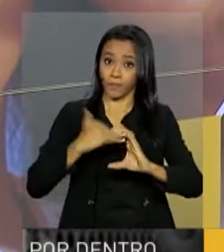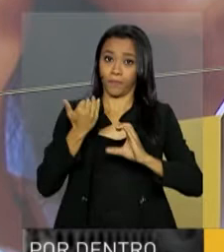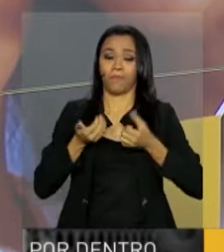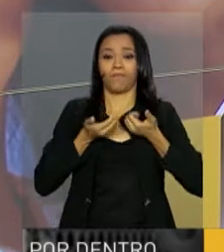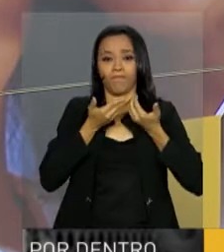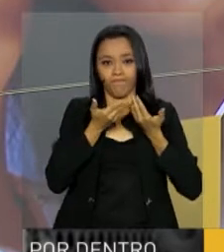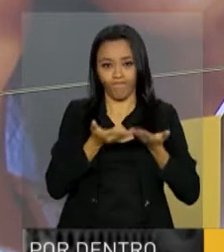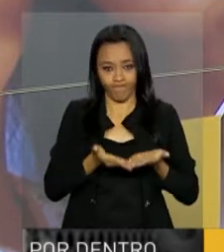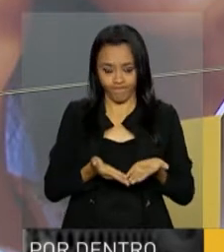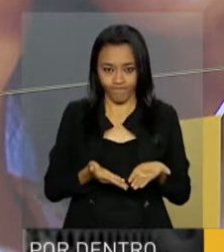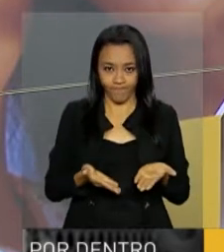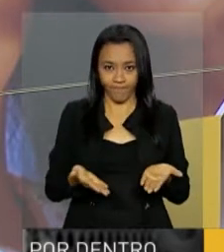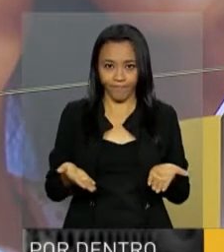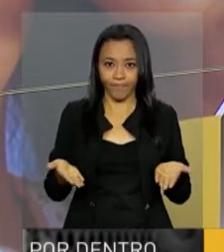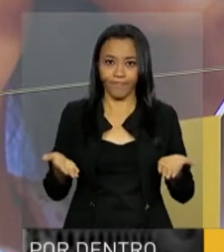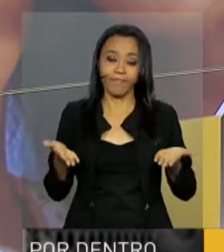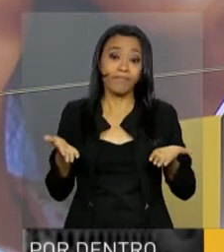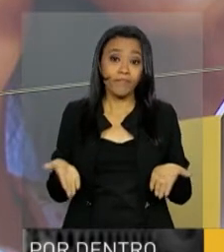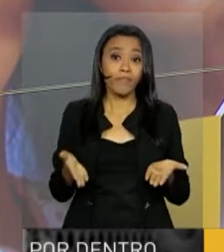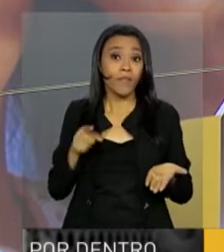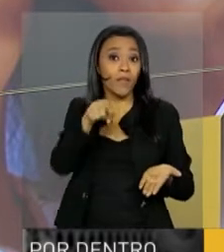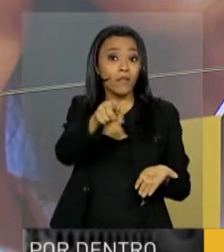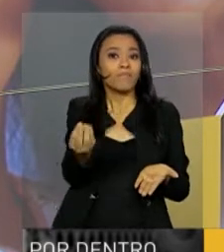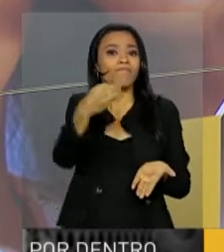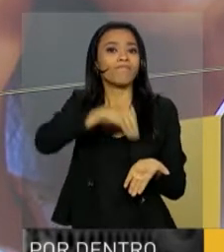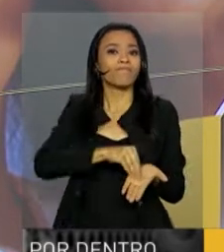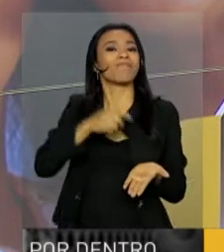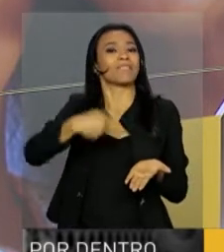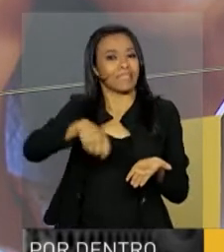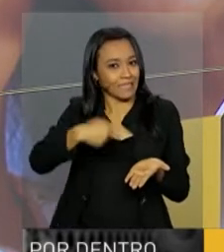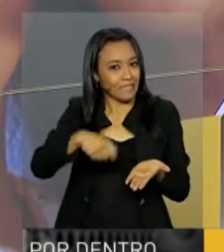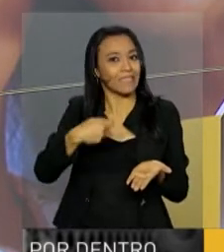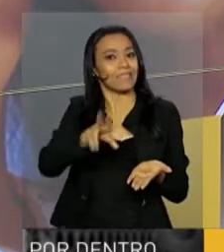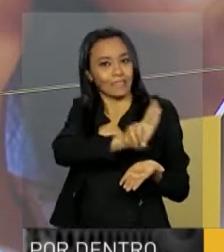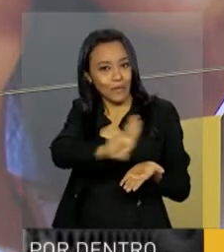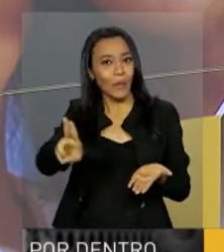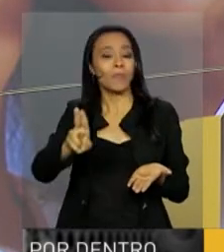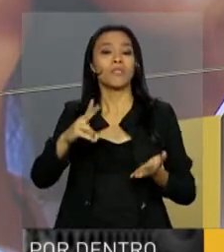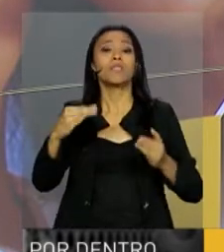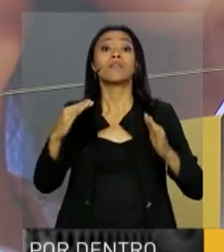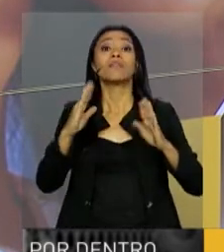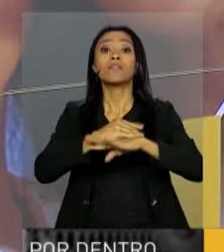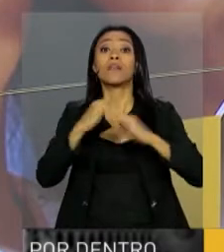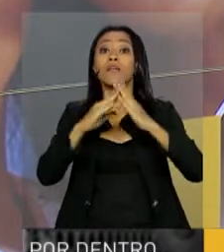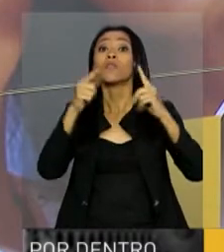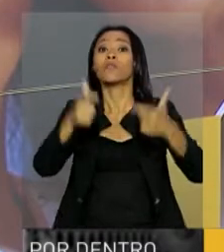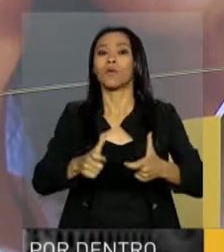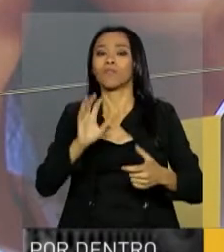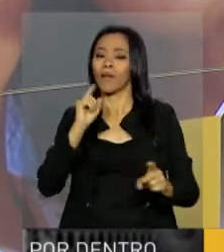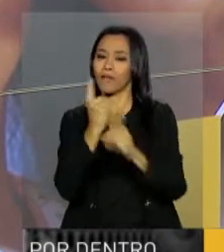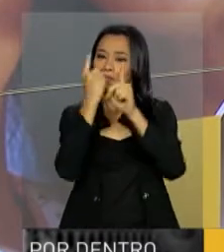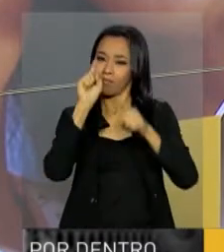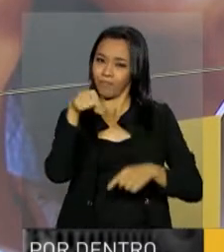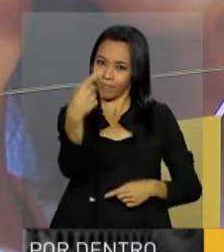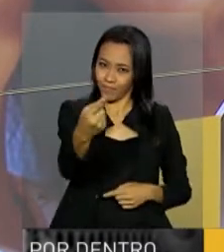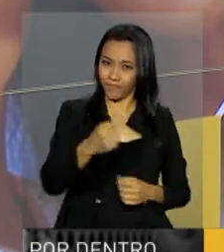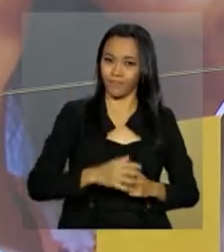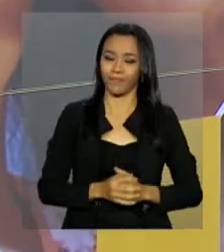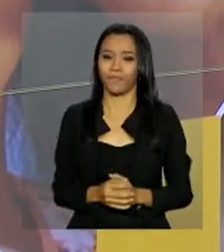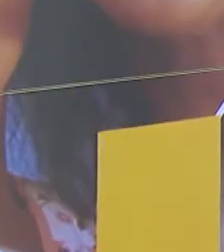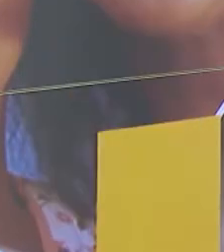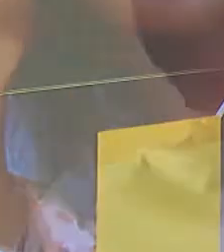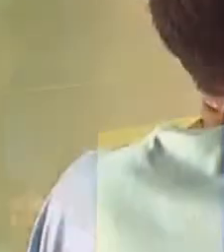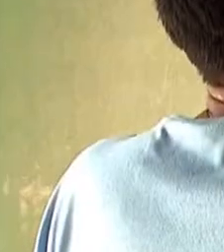dentro do governo, arroba presidencia.gov.br. É preciso que você informe o seu nome e a cidade onde mora. Até o próximo programa.